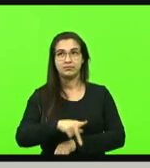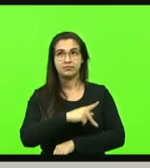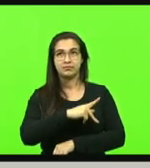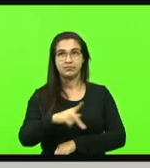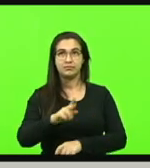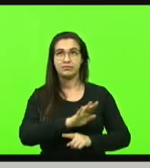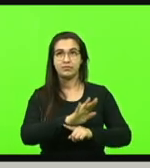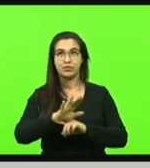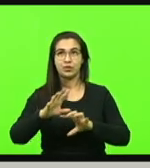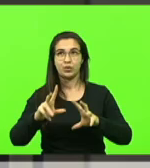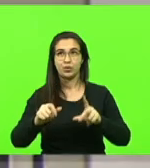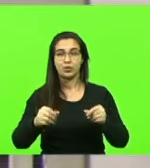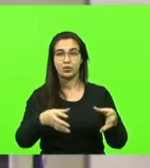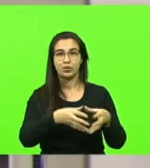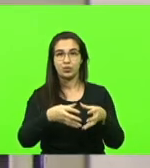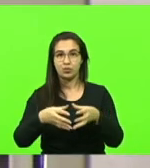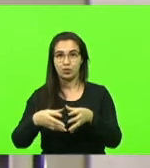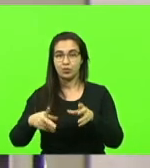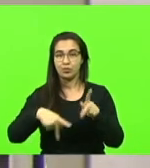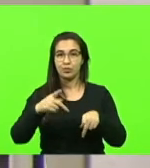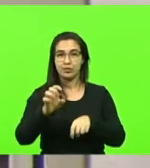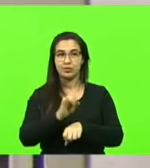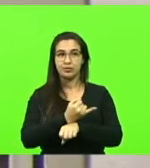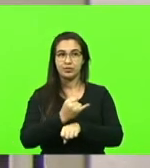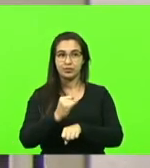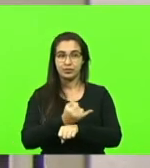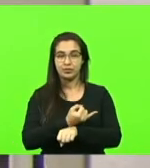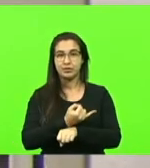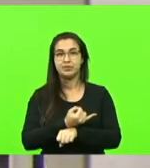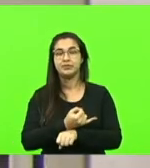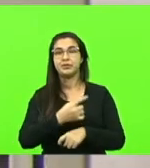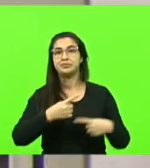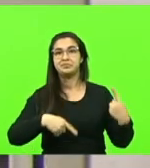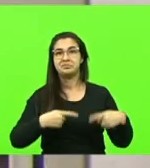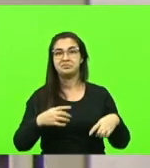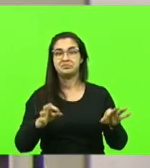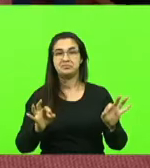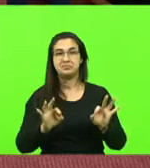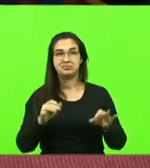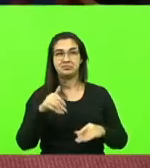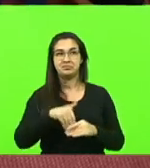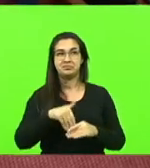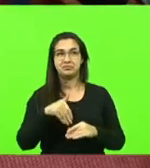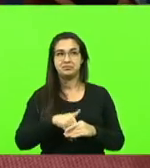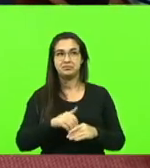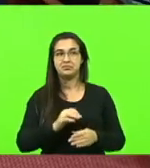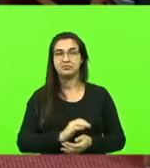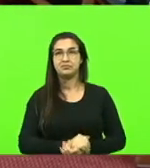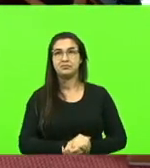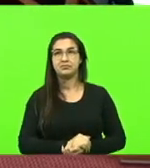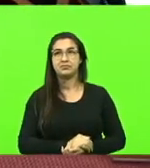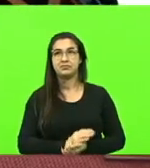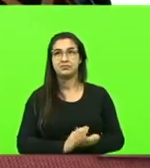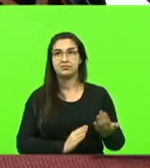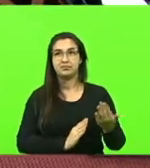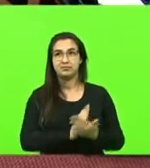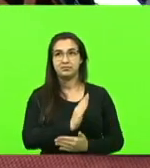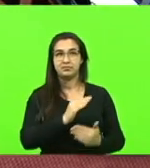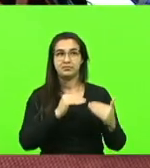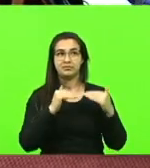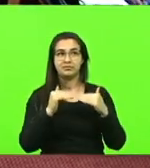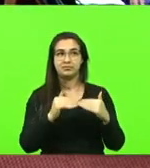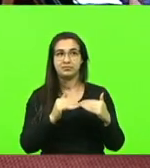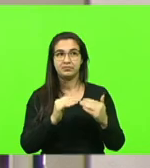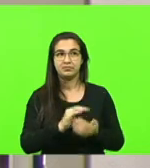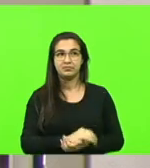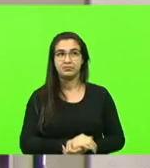toda a comunidade de Joinville, em discussão. Não havendo quem queira discutir, em votação. Deputados que aprovam, permaneça como se encontra. Aprovado por